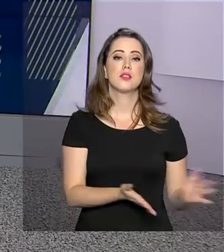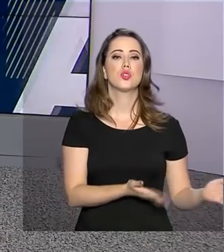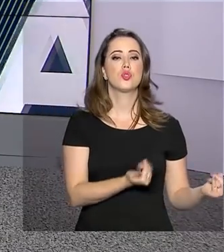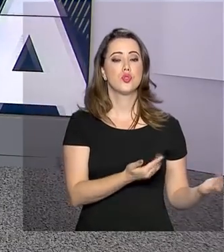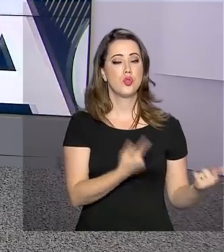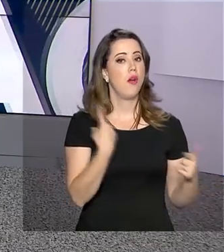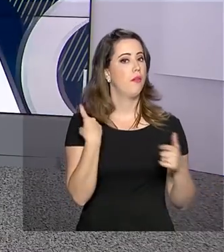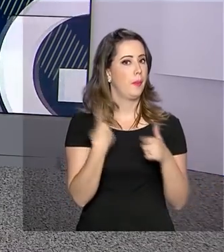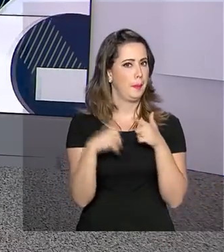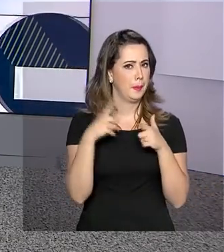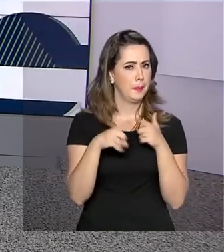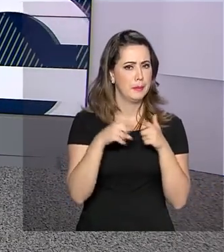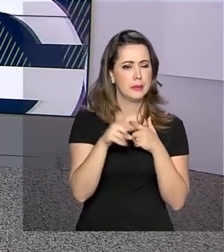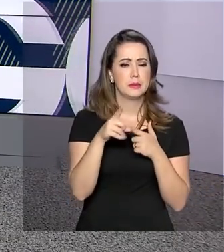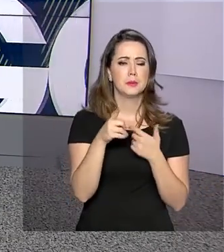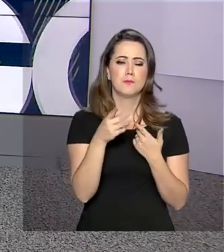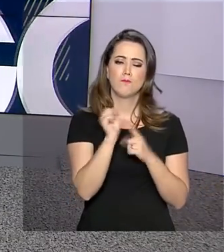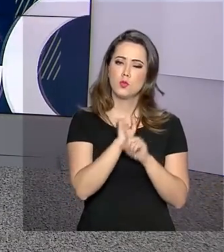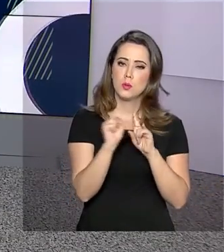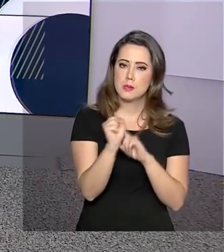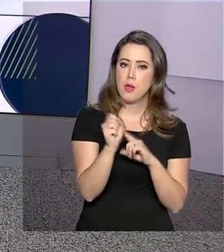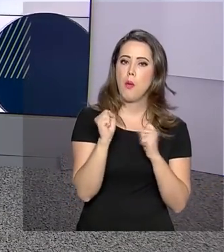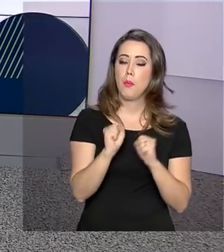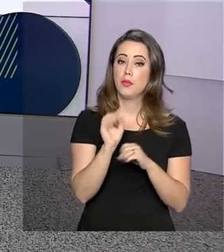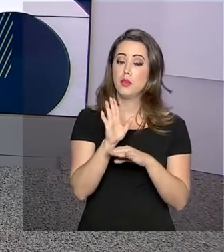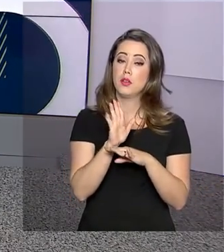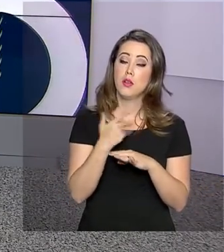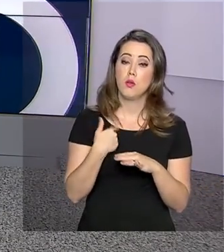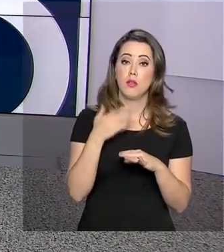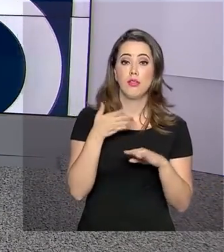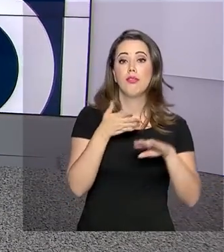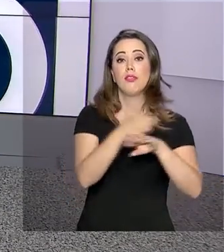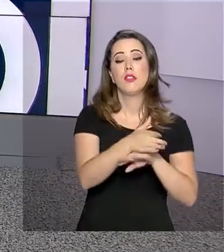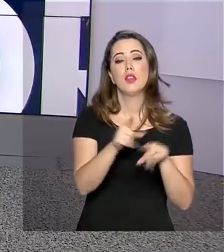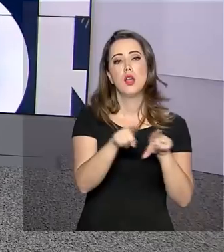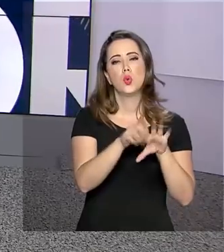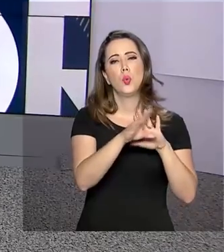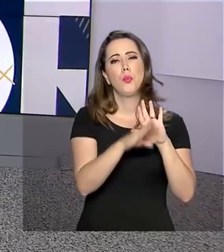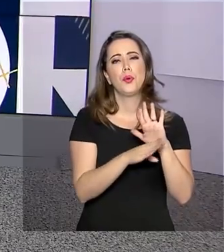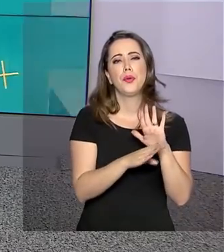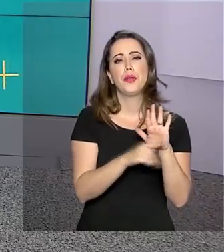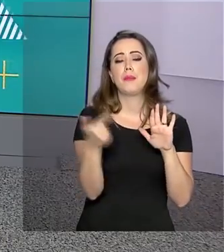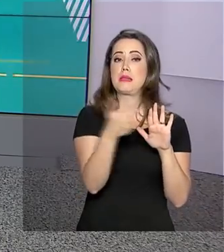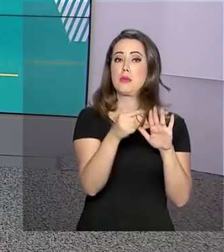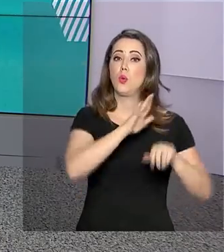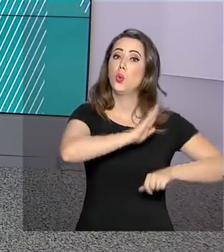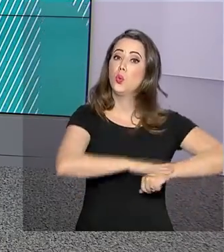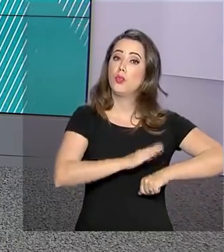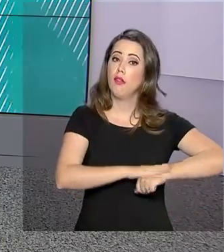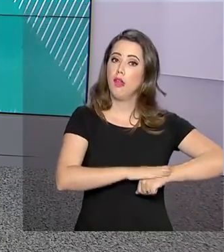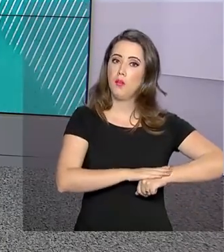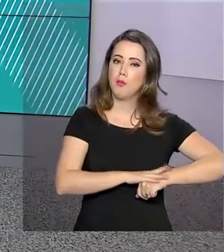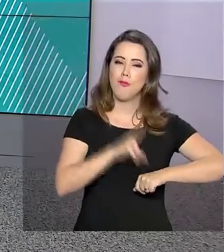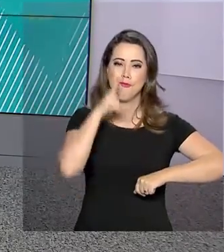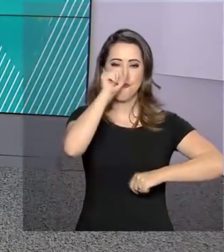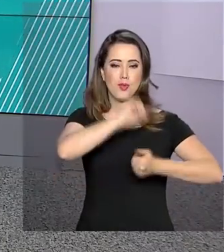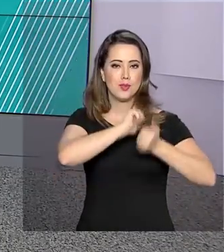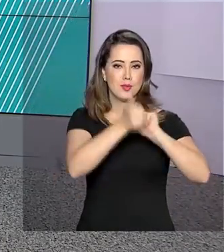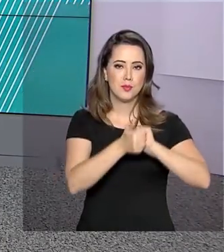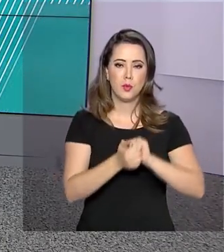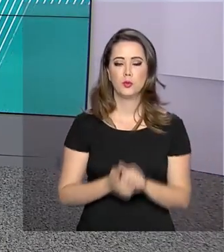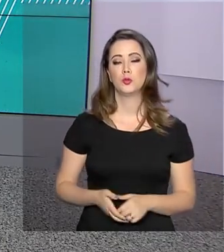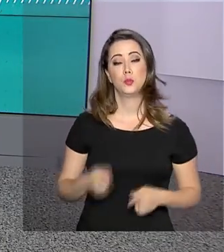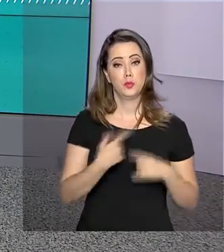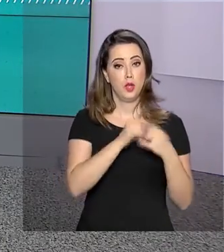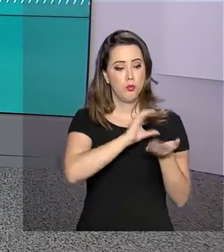risco social poderão ser atendidos pelo programa Segundo Tempo Forças no Esporte. Um recurso extra de 20 milhões de reais